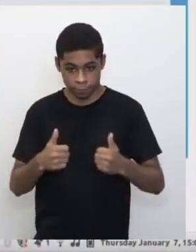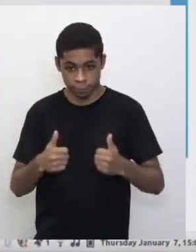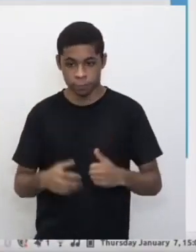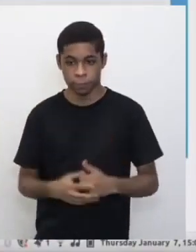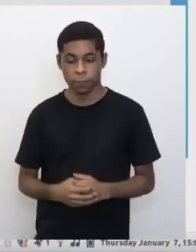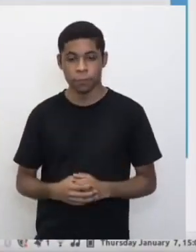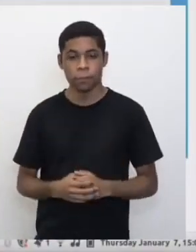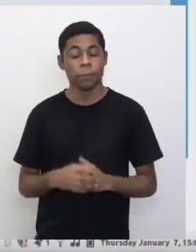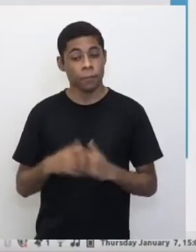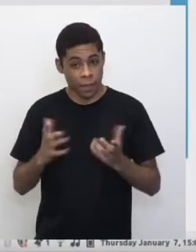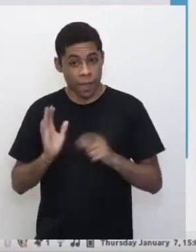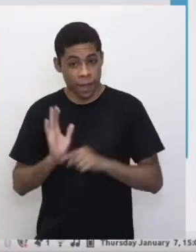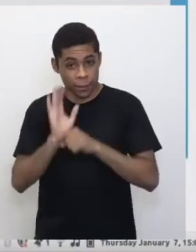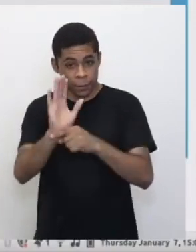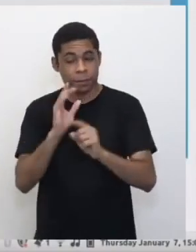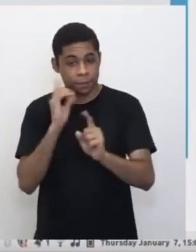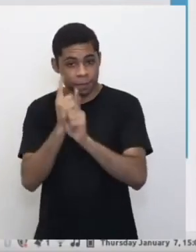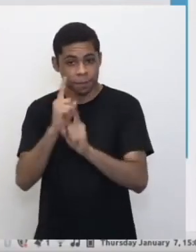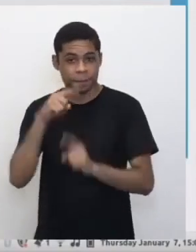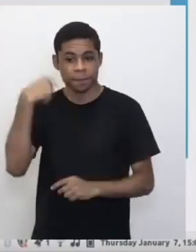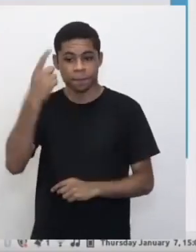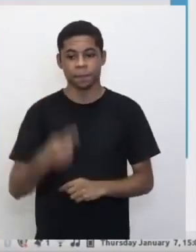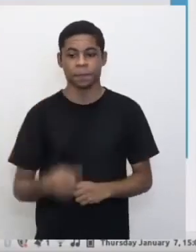Espero tê-los ajudado. Até uma próxima.